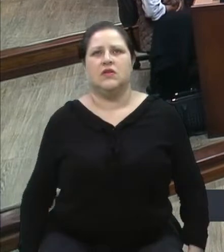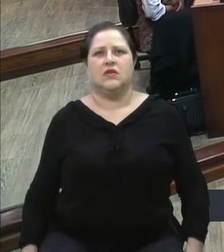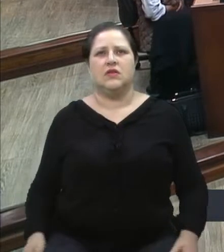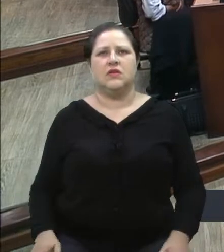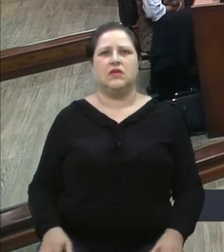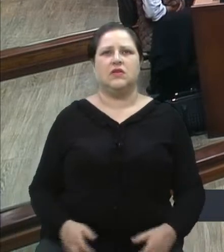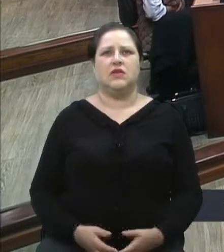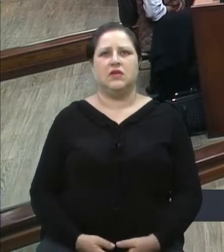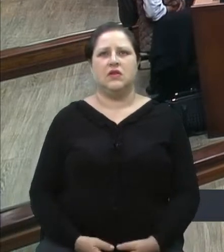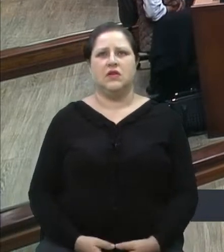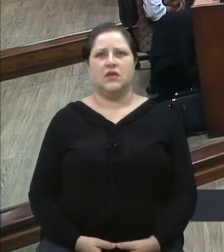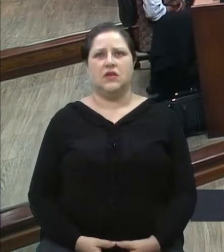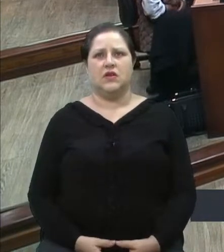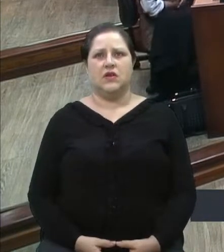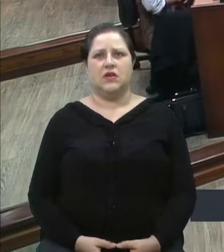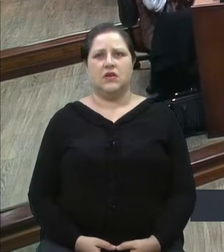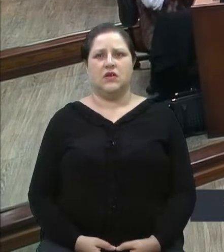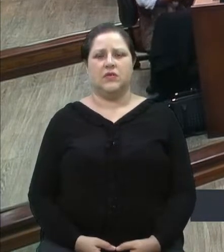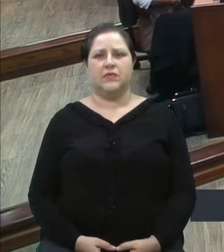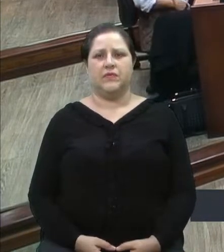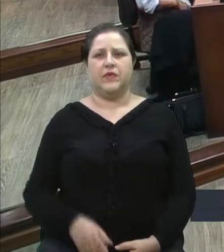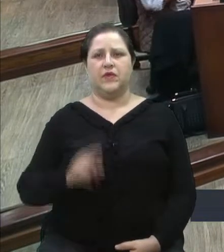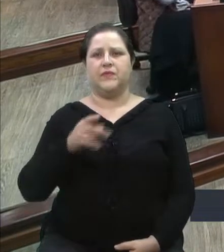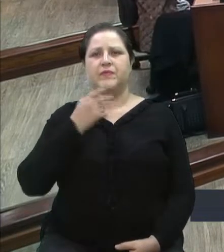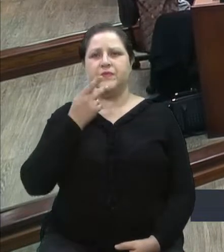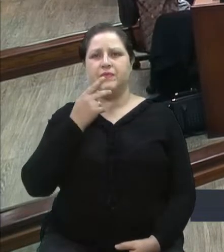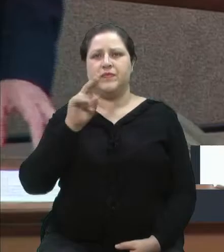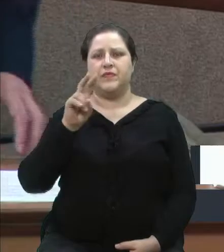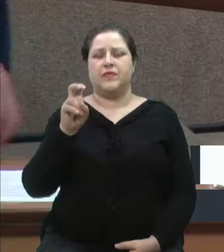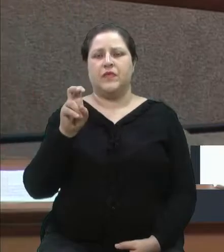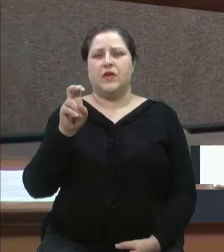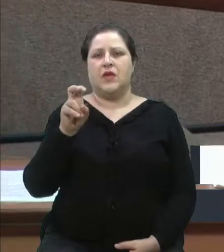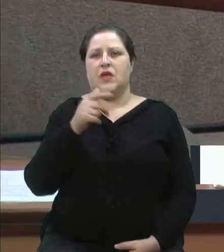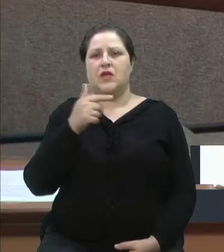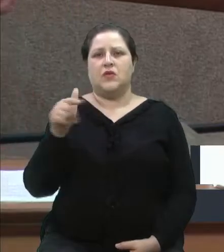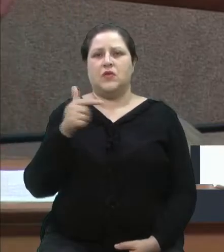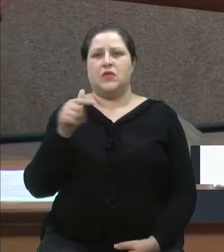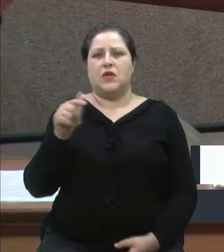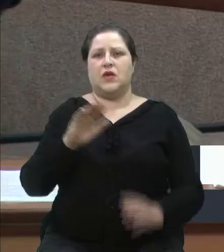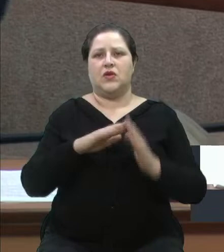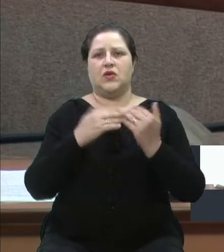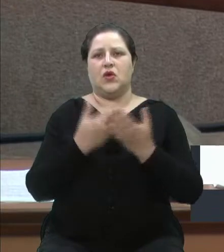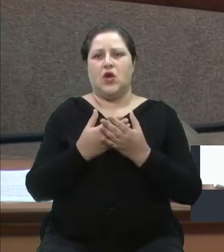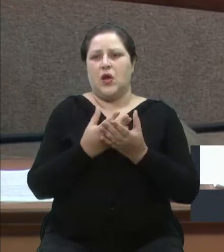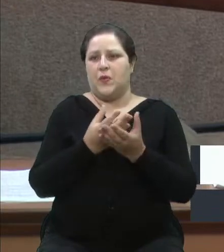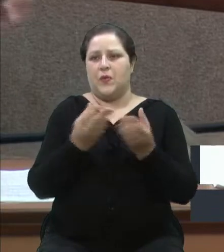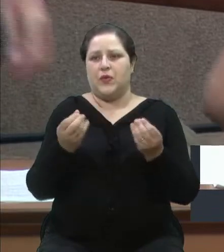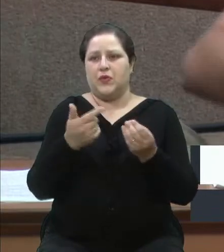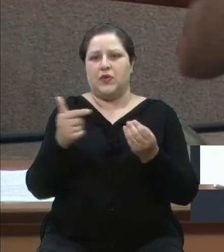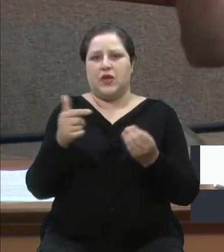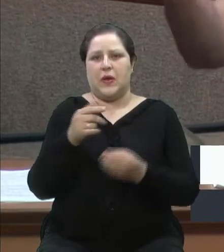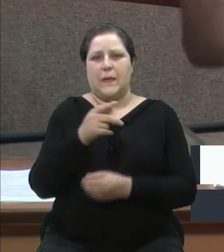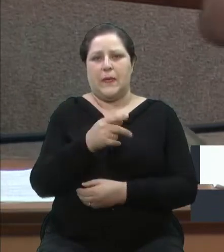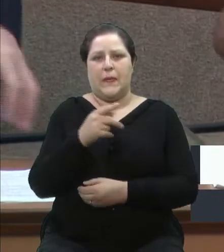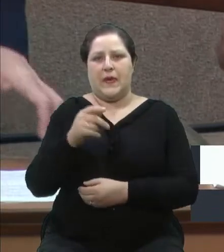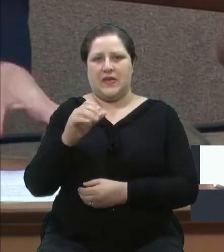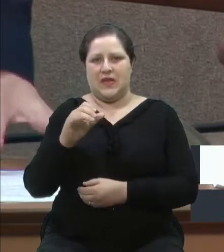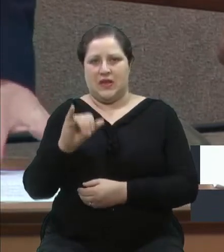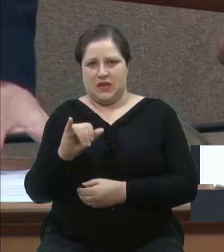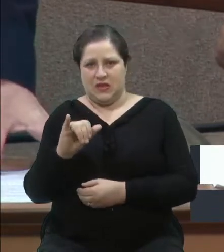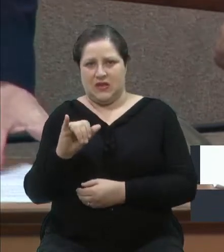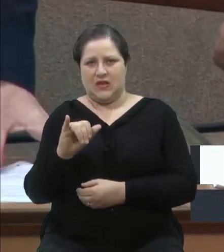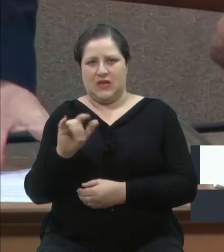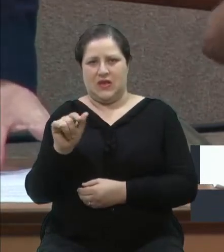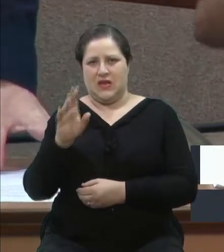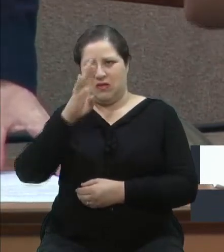não, não é possível. Quando o senhor menciona que não tem nem PPCI em muitas escolas e estão comprando computador, que não tem nem onde